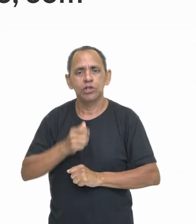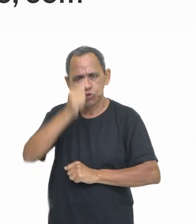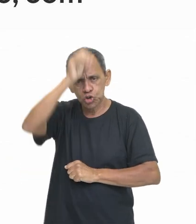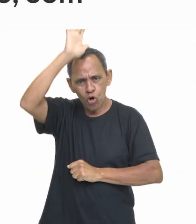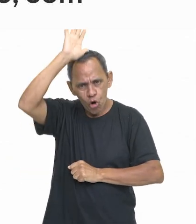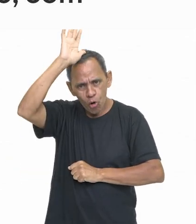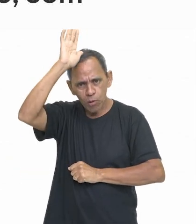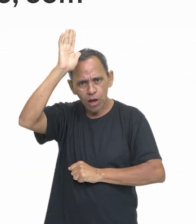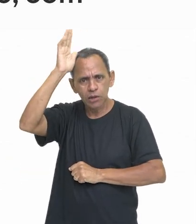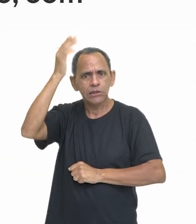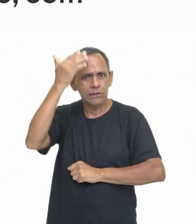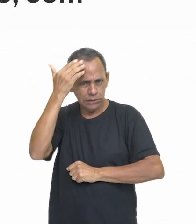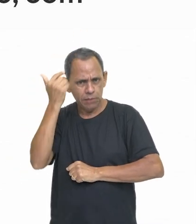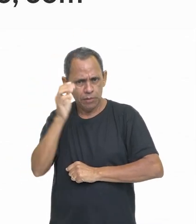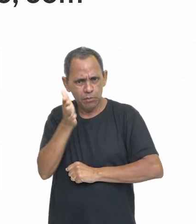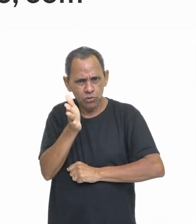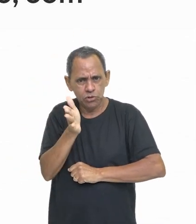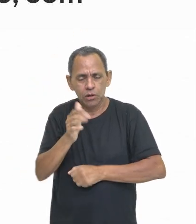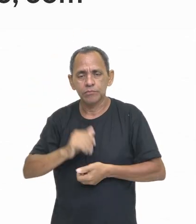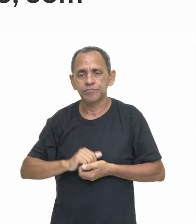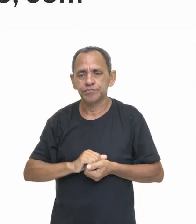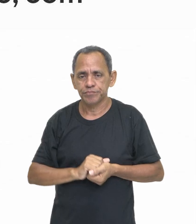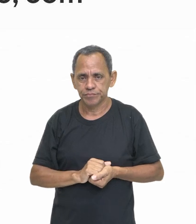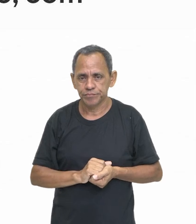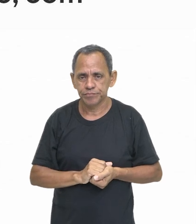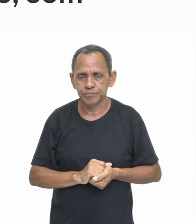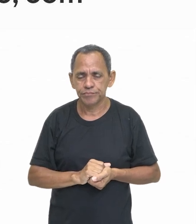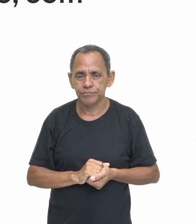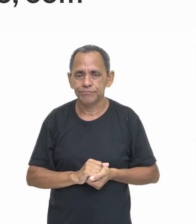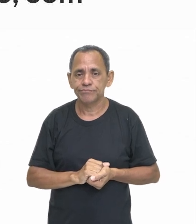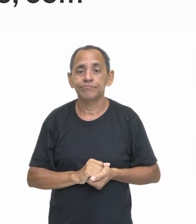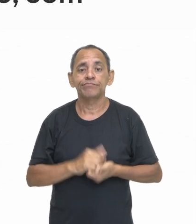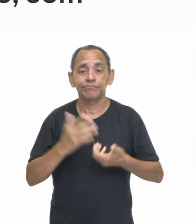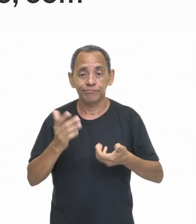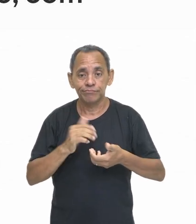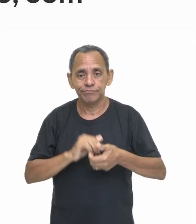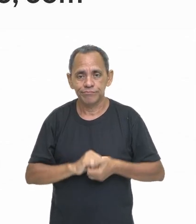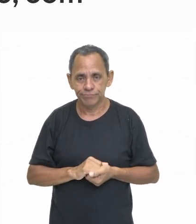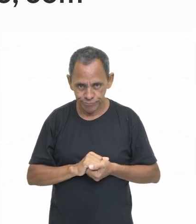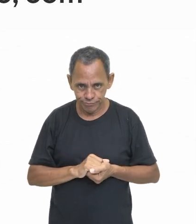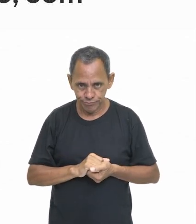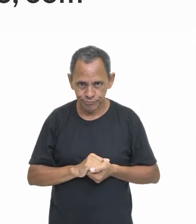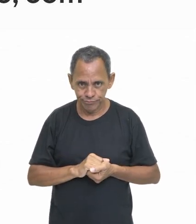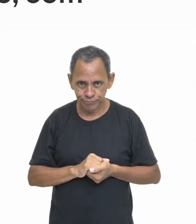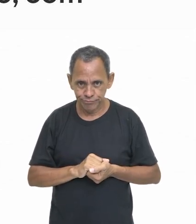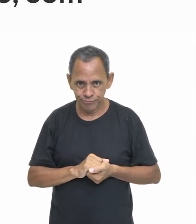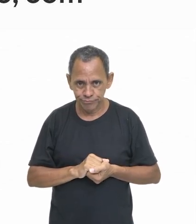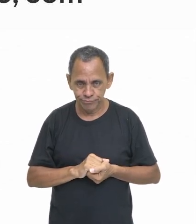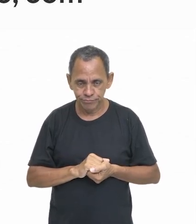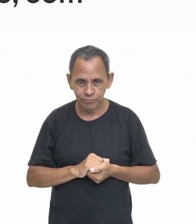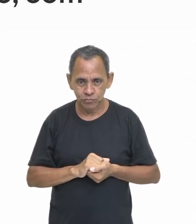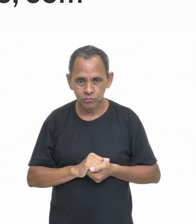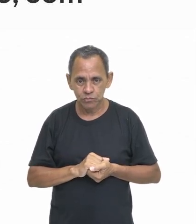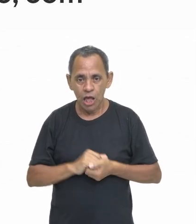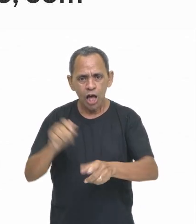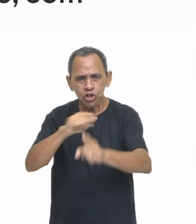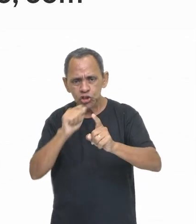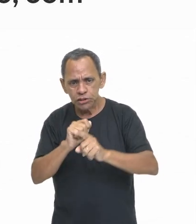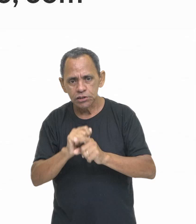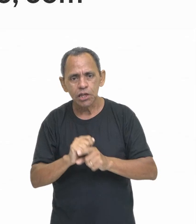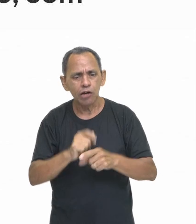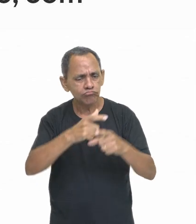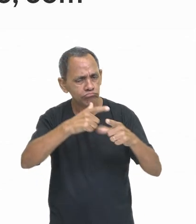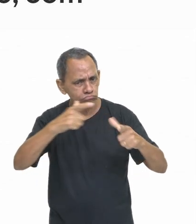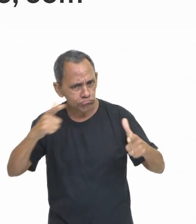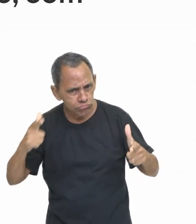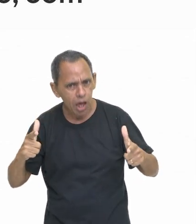A gente já sabe disso, né? Acabamos de verificar. E como na maioria, na maioria das sociedades antigas, dos povos